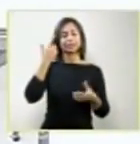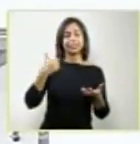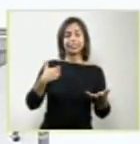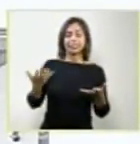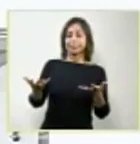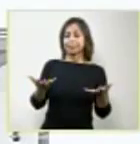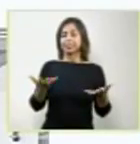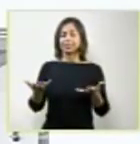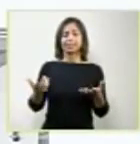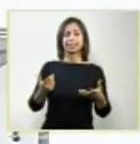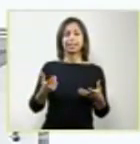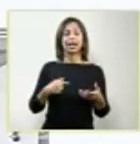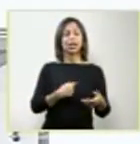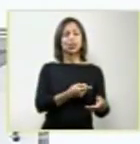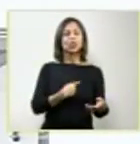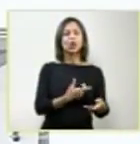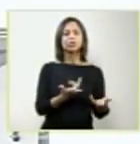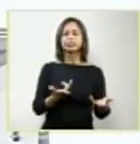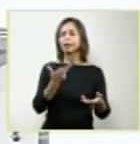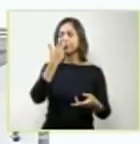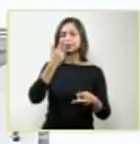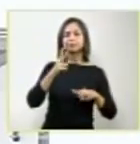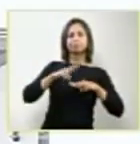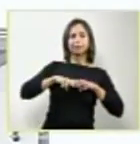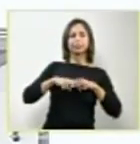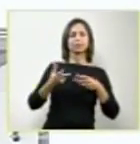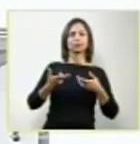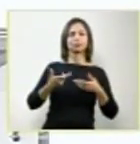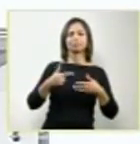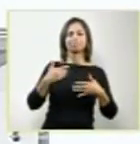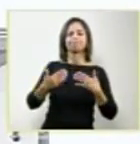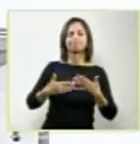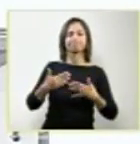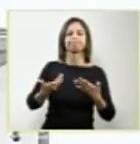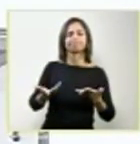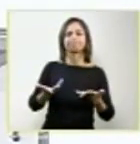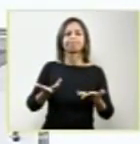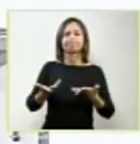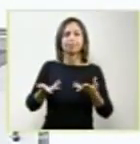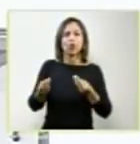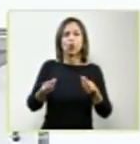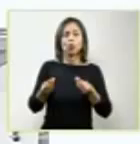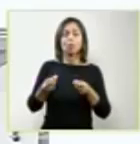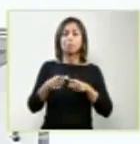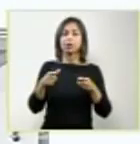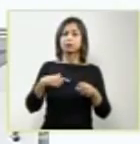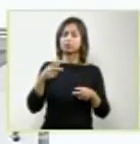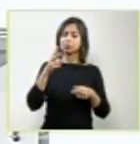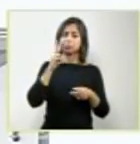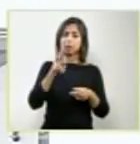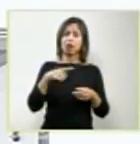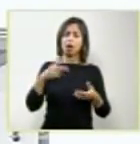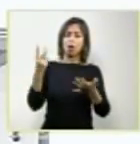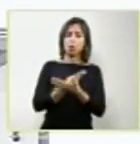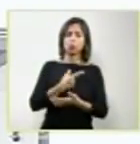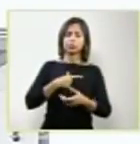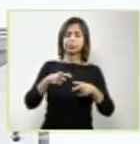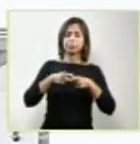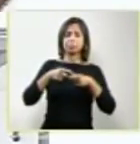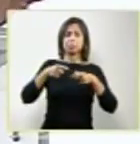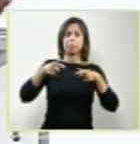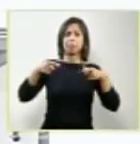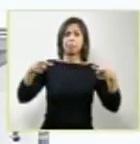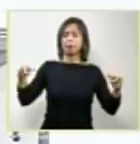das decisões judiciais. E esse é um problema que nós estamos vendo aumentar muito, a judicialização